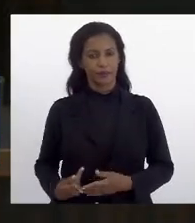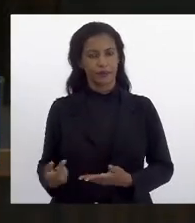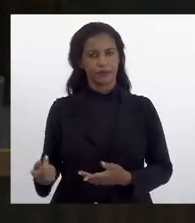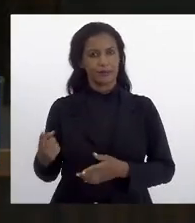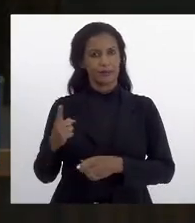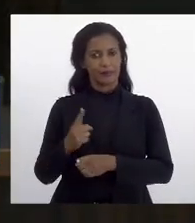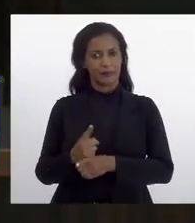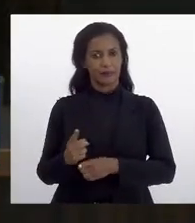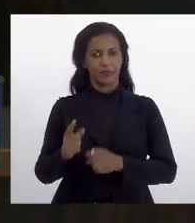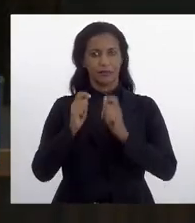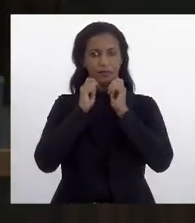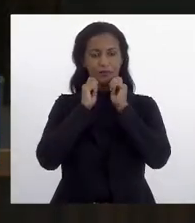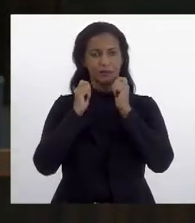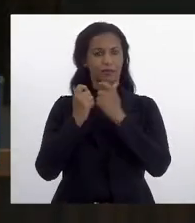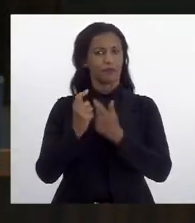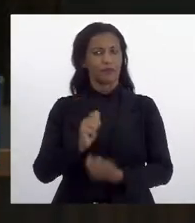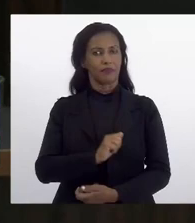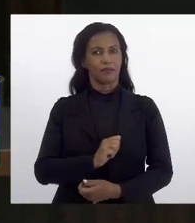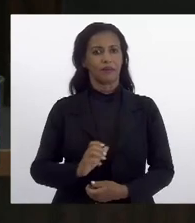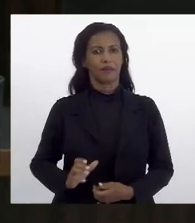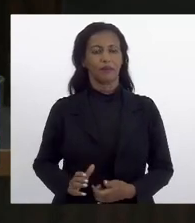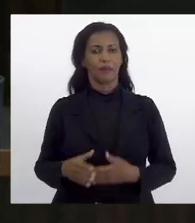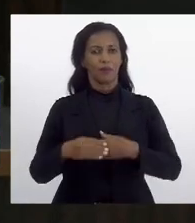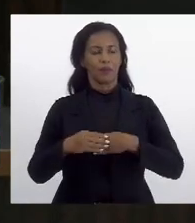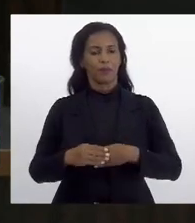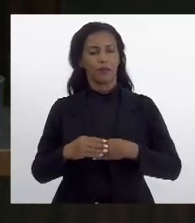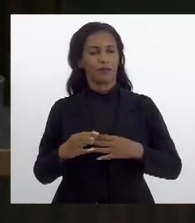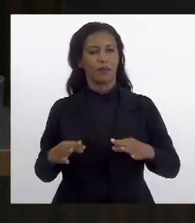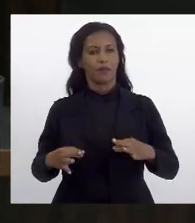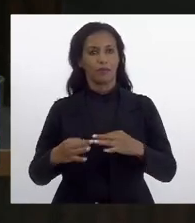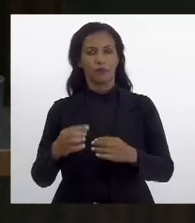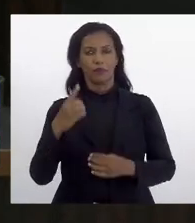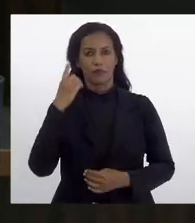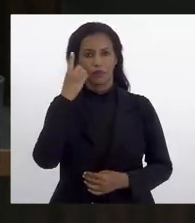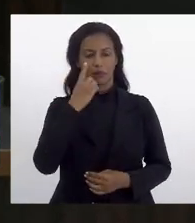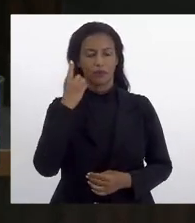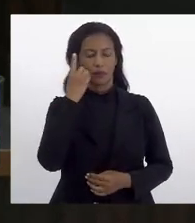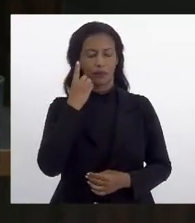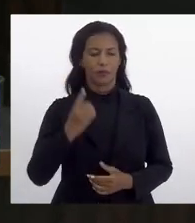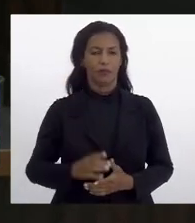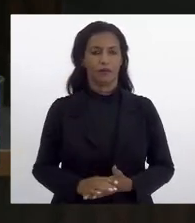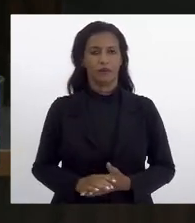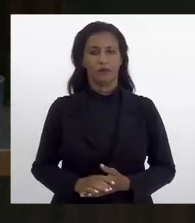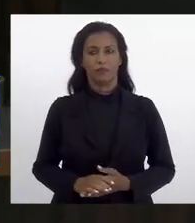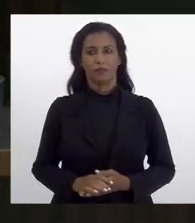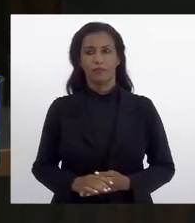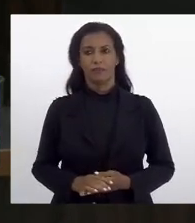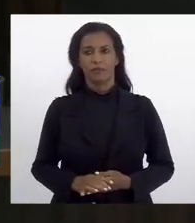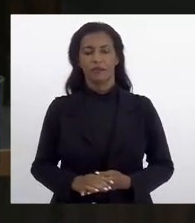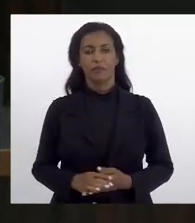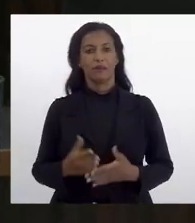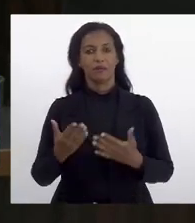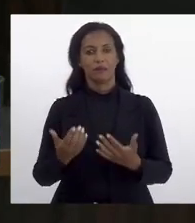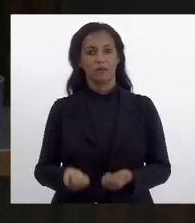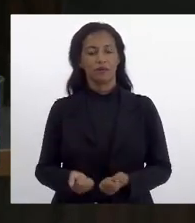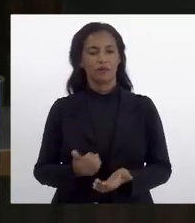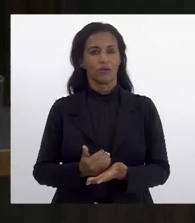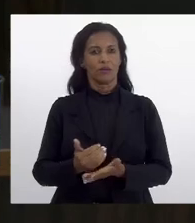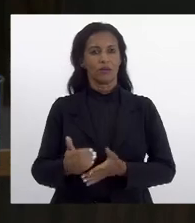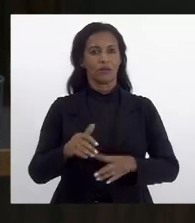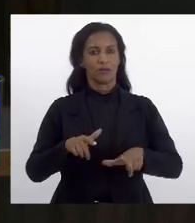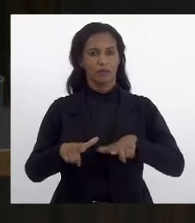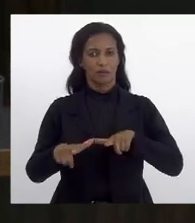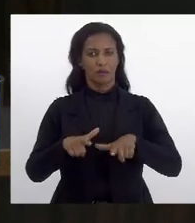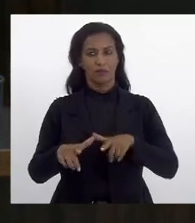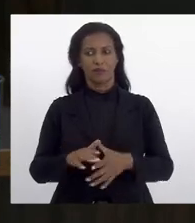casa, deputado André Siciliano, saudar a todos deputados e deputadas, vamos iniciar os nossos trabalhos.